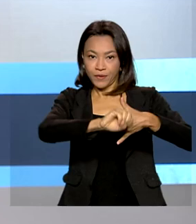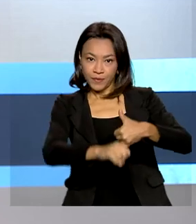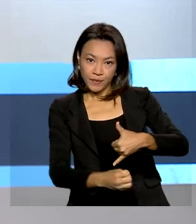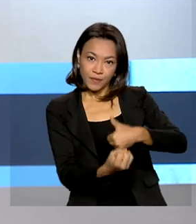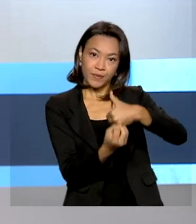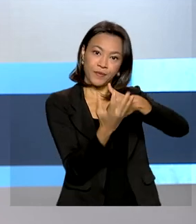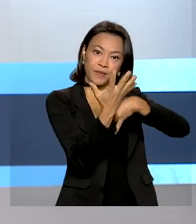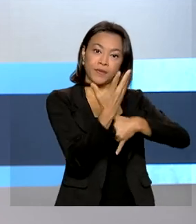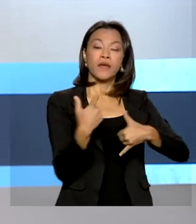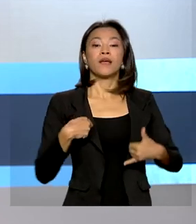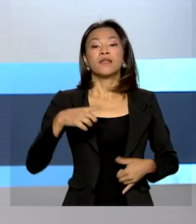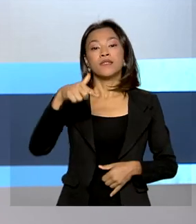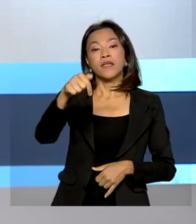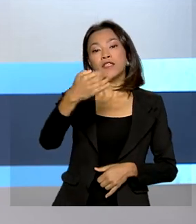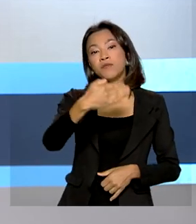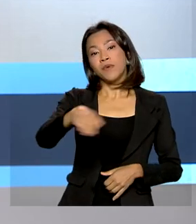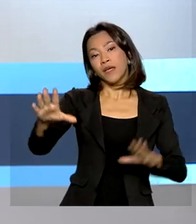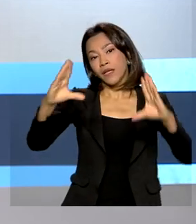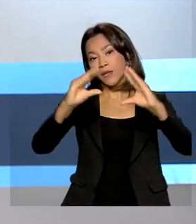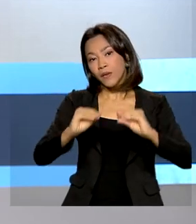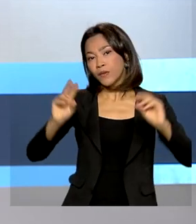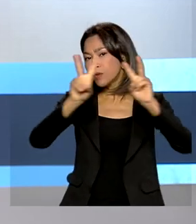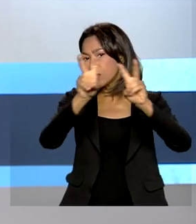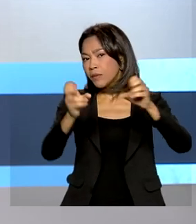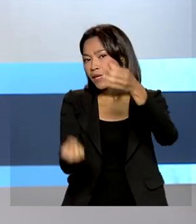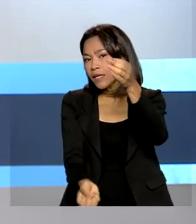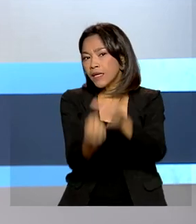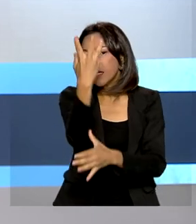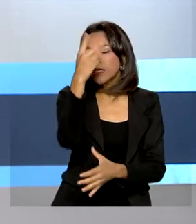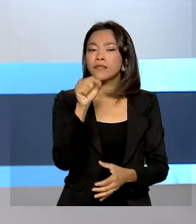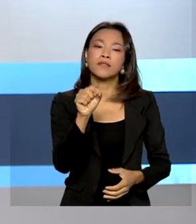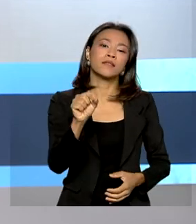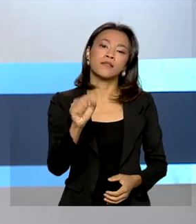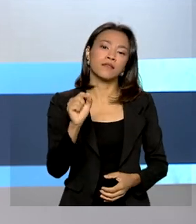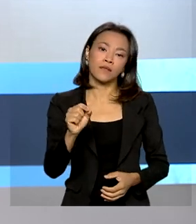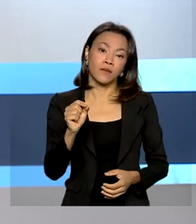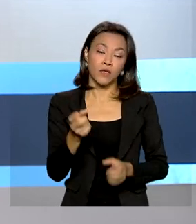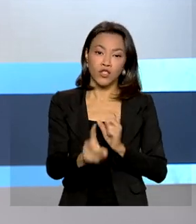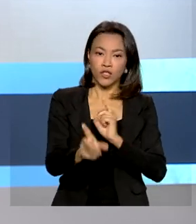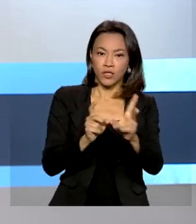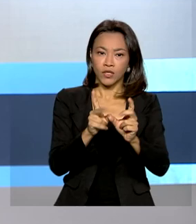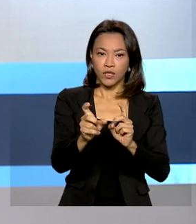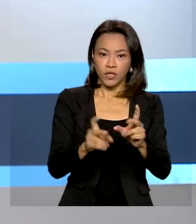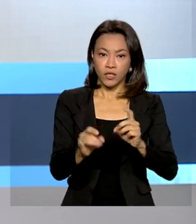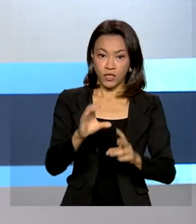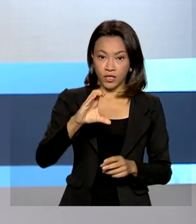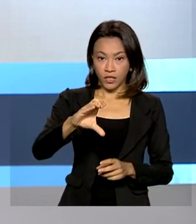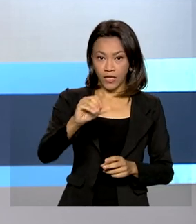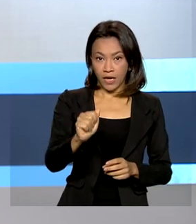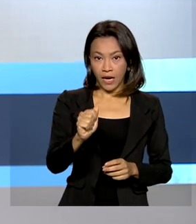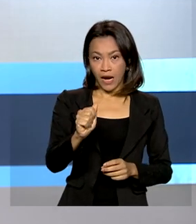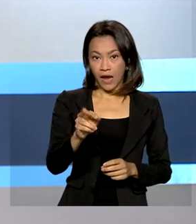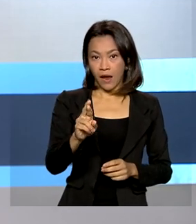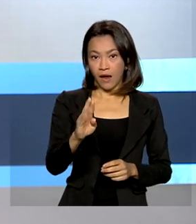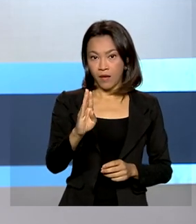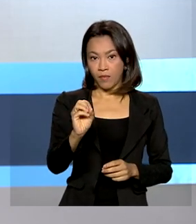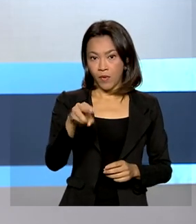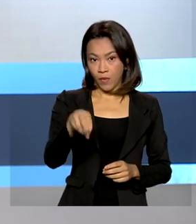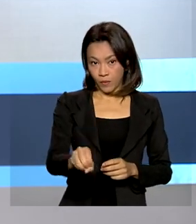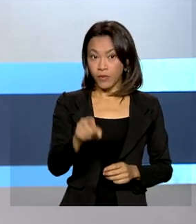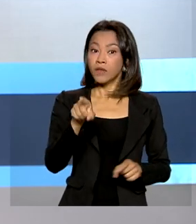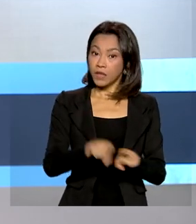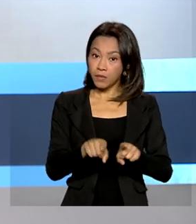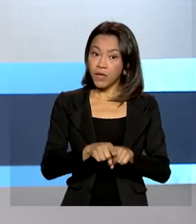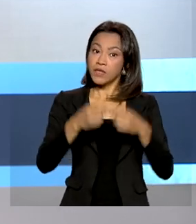às 7h30 da noite, o assunto é a criação do mercado mundial de carbono. Ainda na EBC, Joaquim Leite também falou sobre a execução